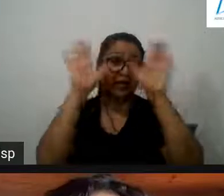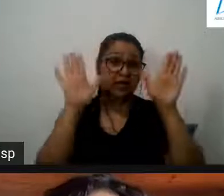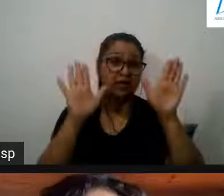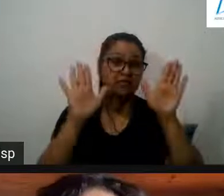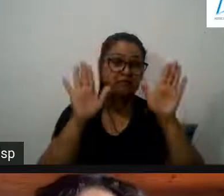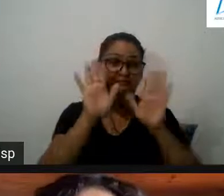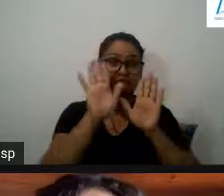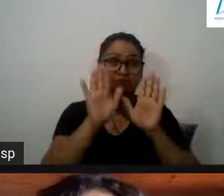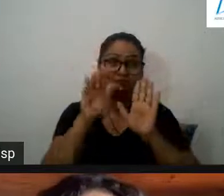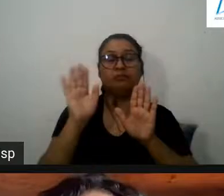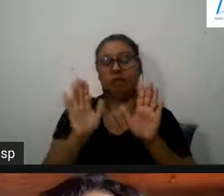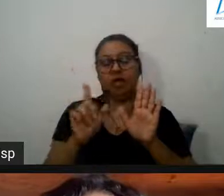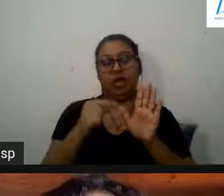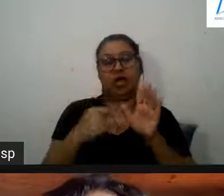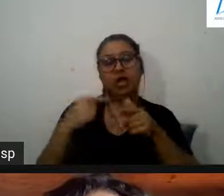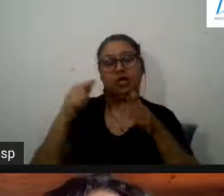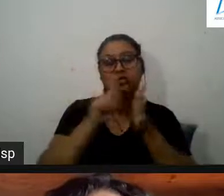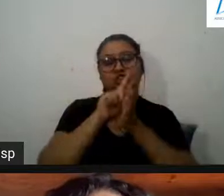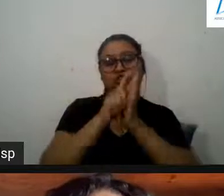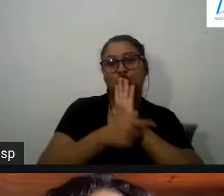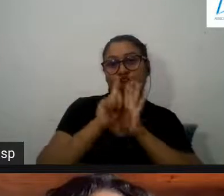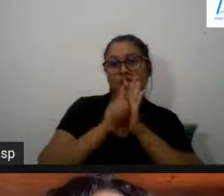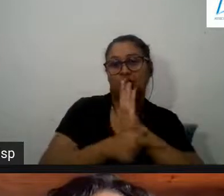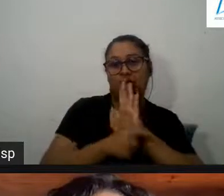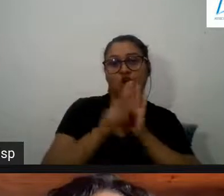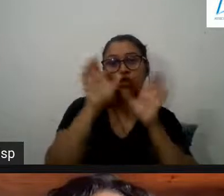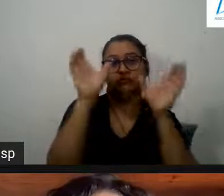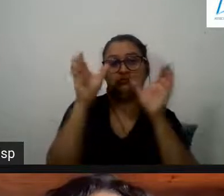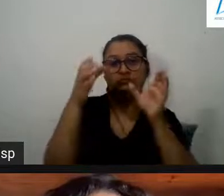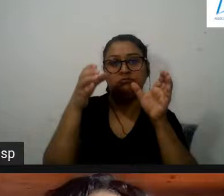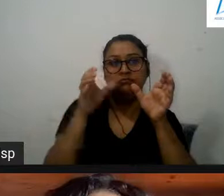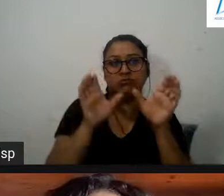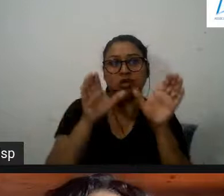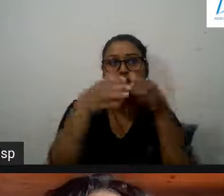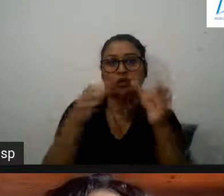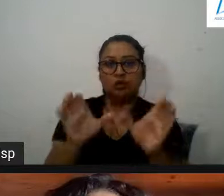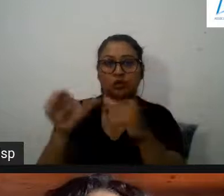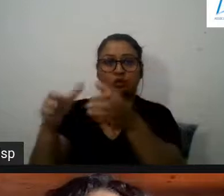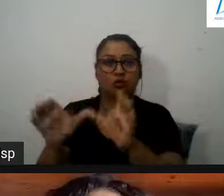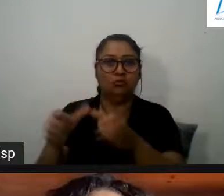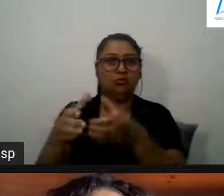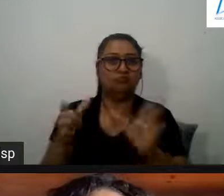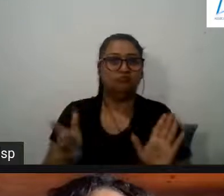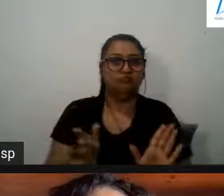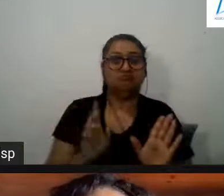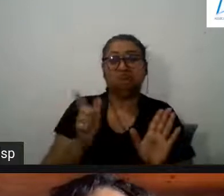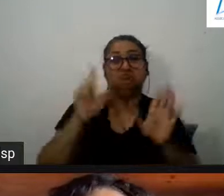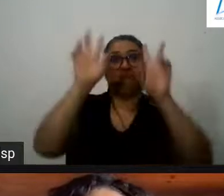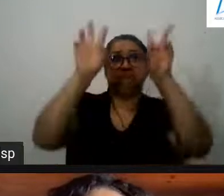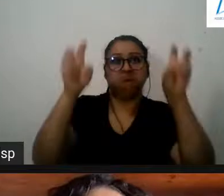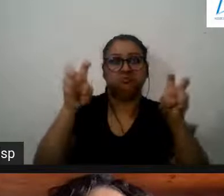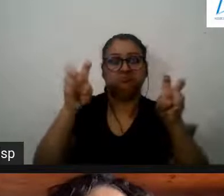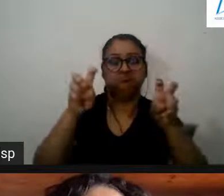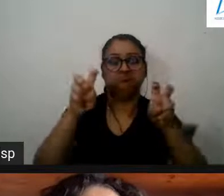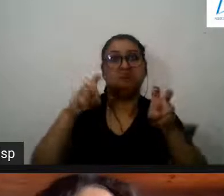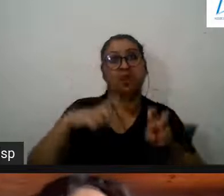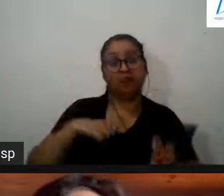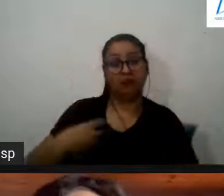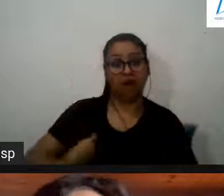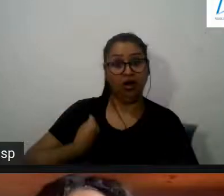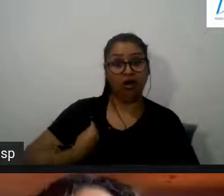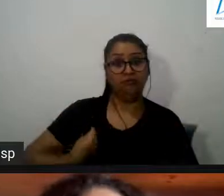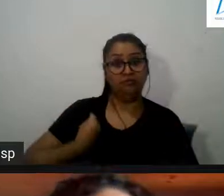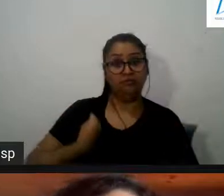didatizar géneros então como é que nós vamos didatizar um género que não tem nome ou seja tem vida esta parte